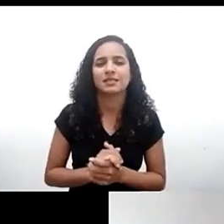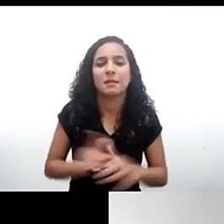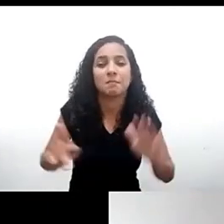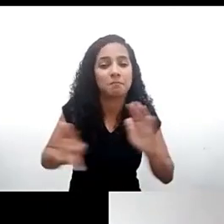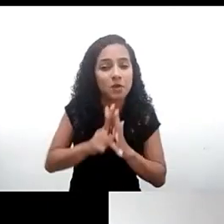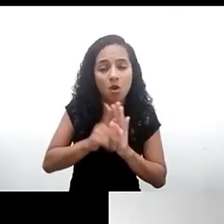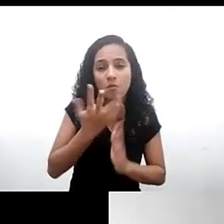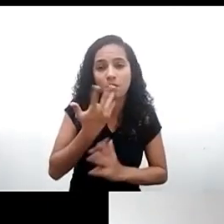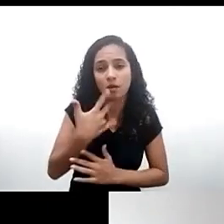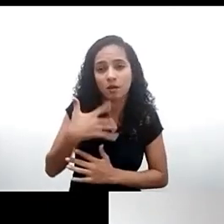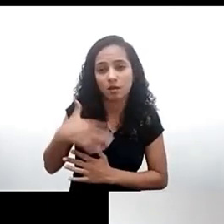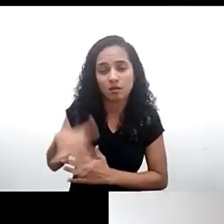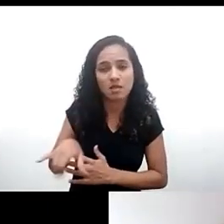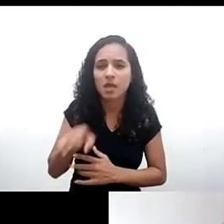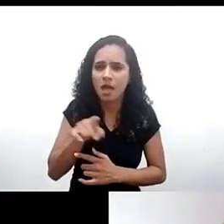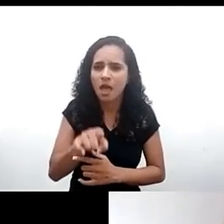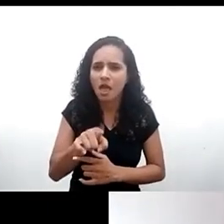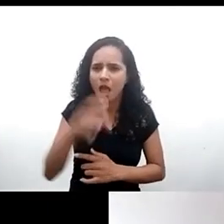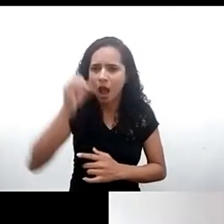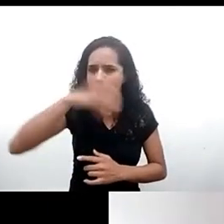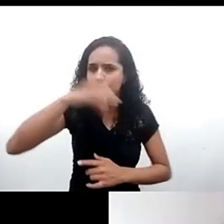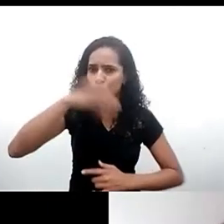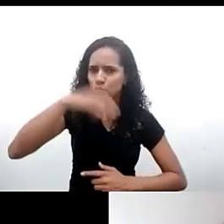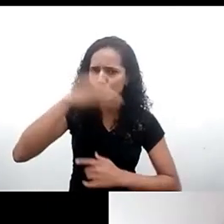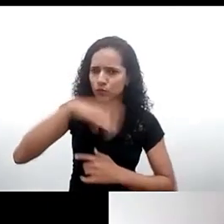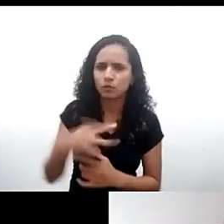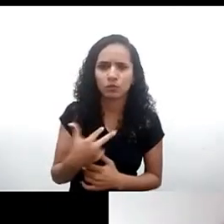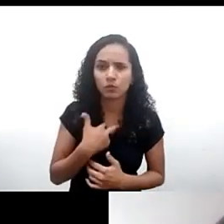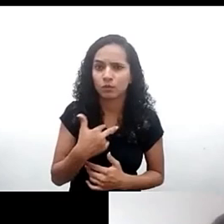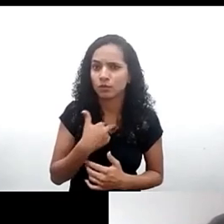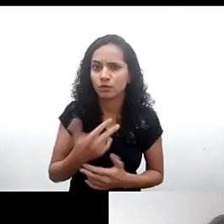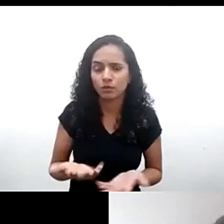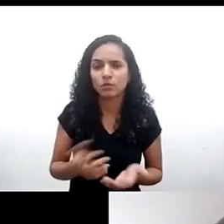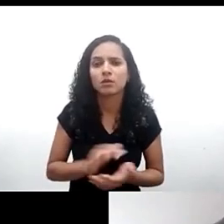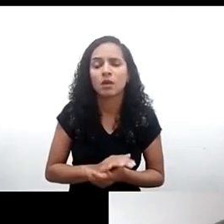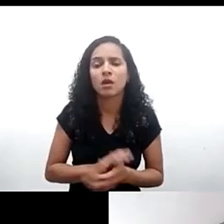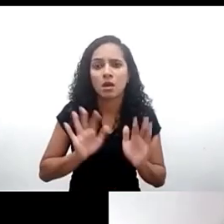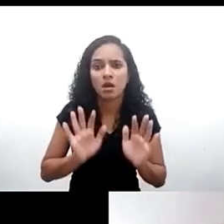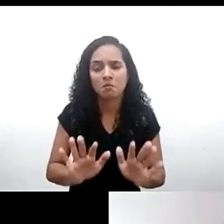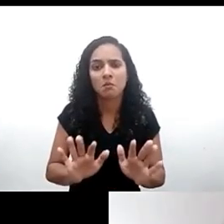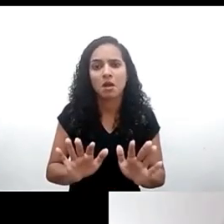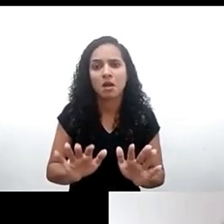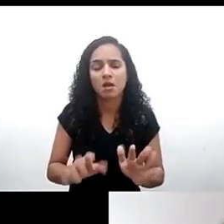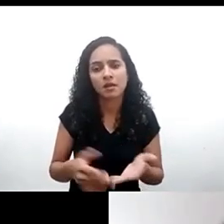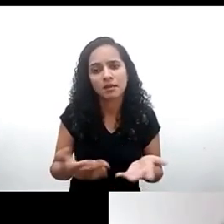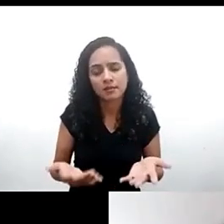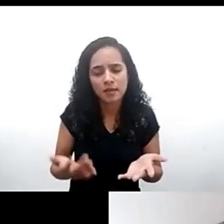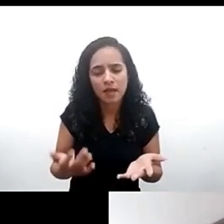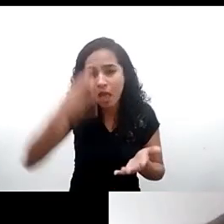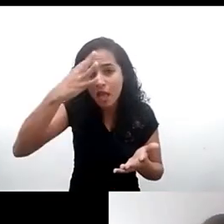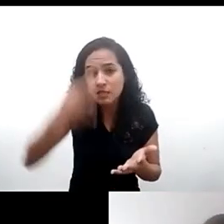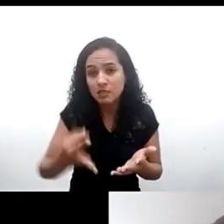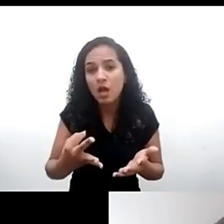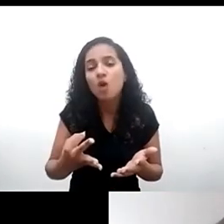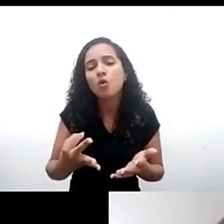criança ela é abusiva e à luz de vários regramentos brasileiros mas me parece importante essa compreensão também da